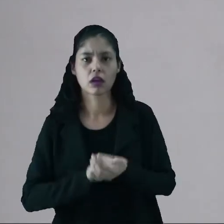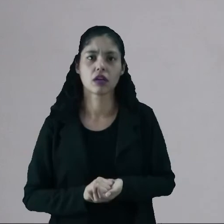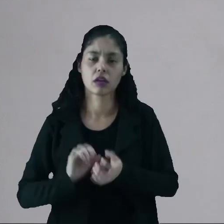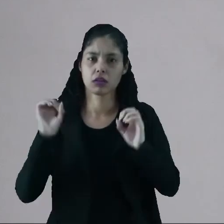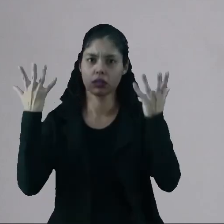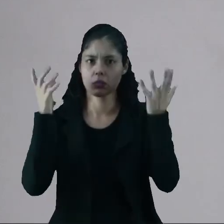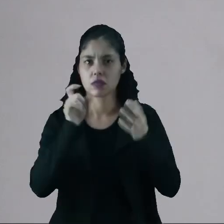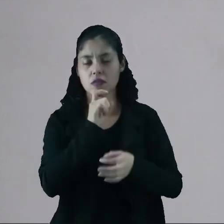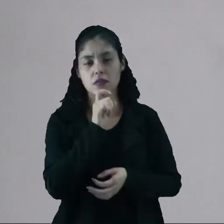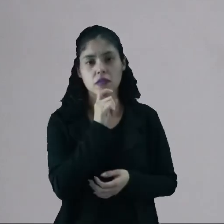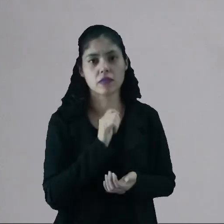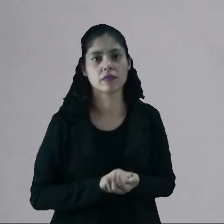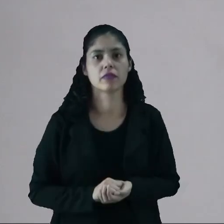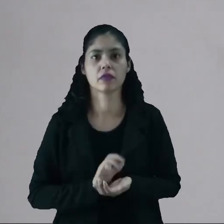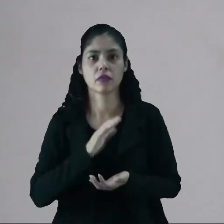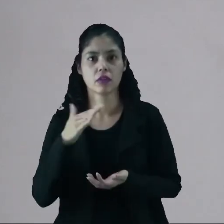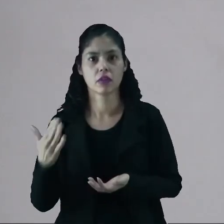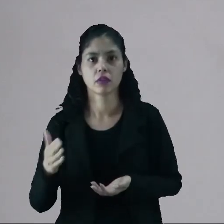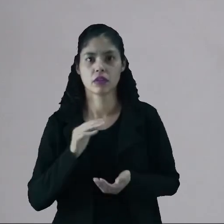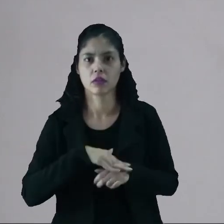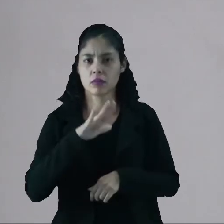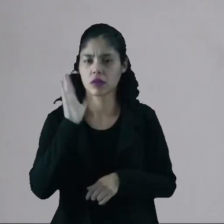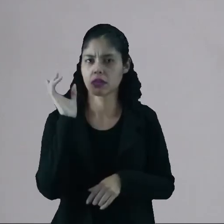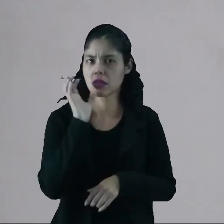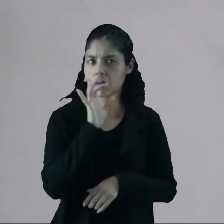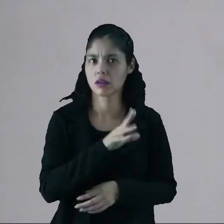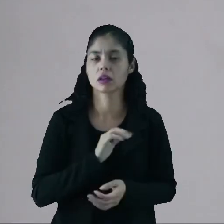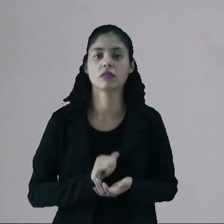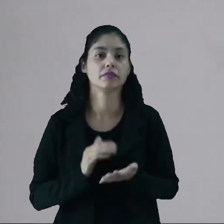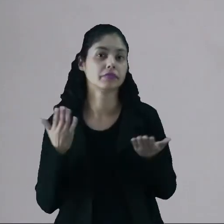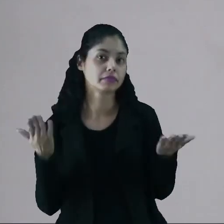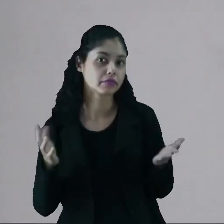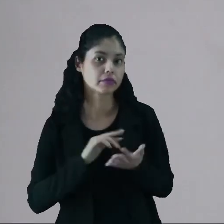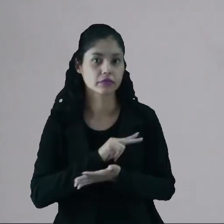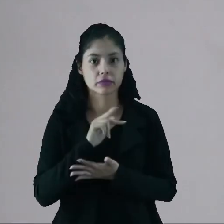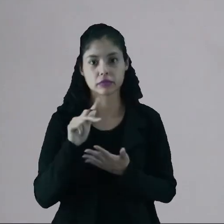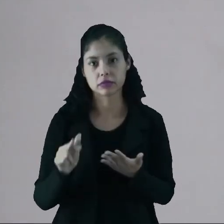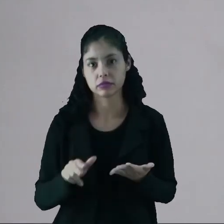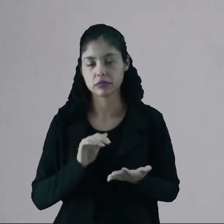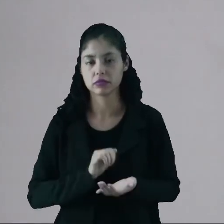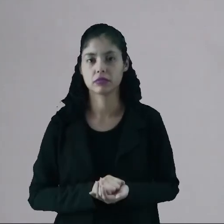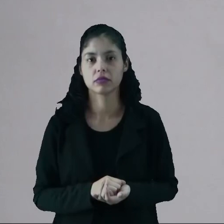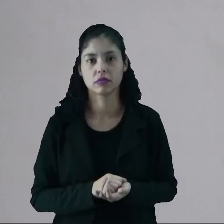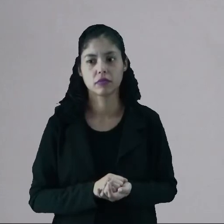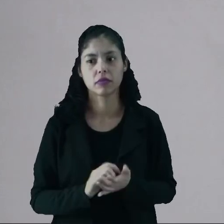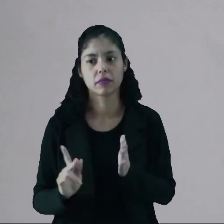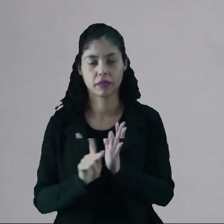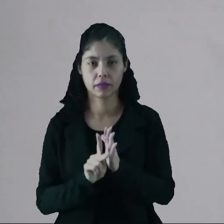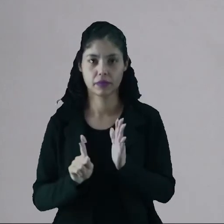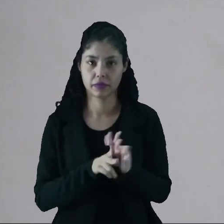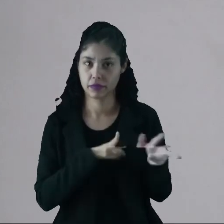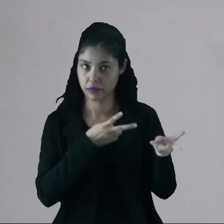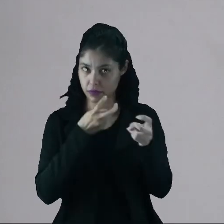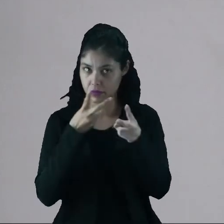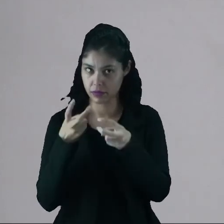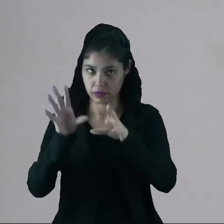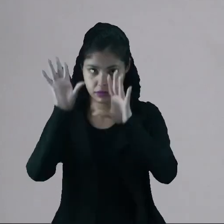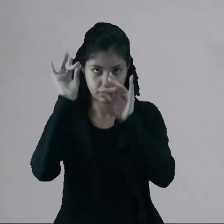nublado, no clima frio, quando o clima estava mais quente, enfim, várias vezes, justamente para